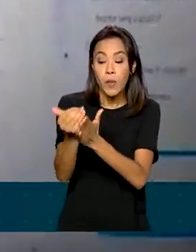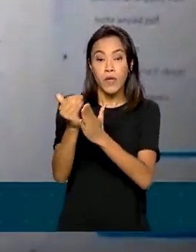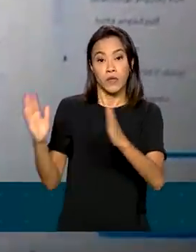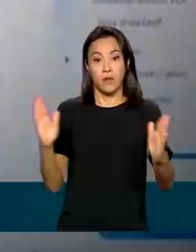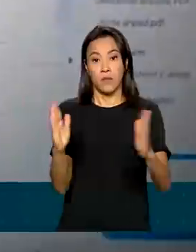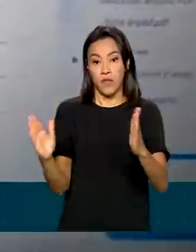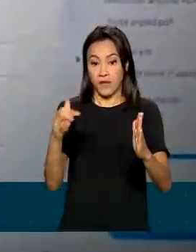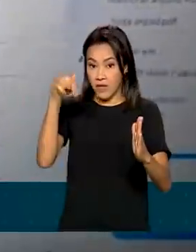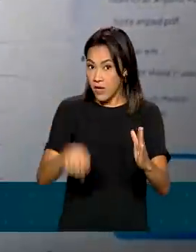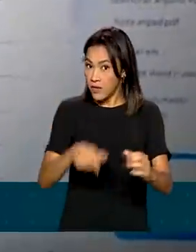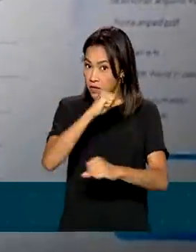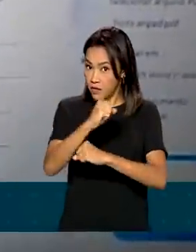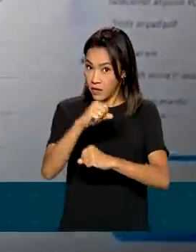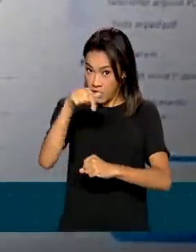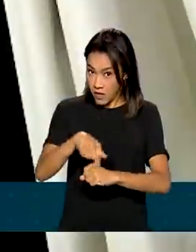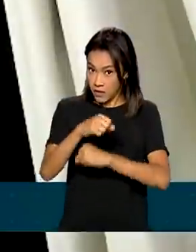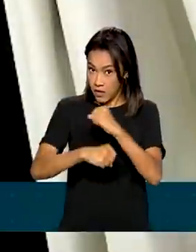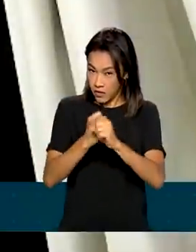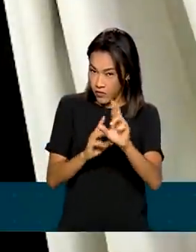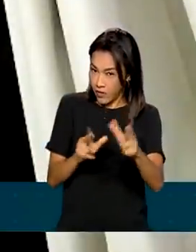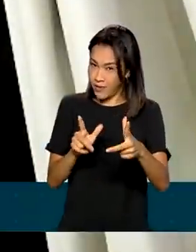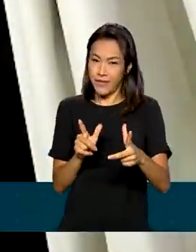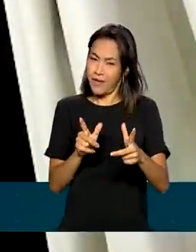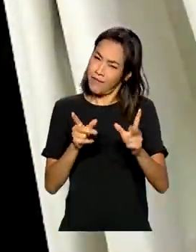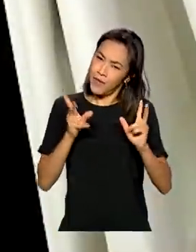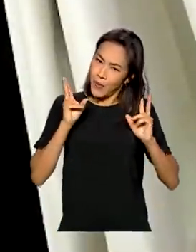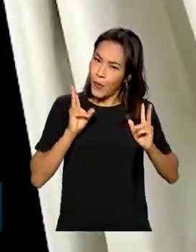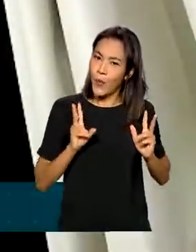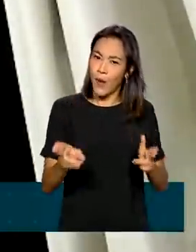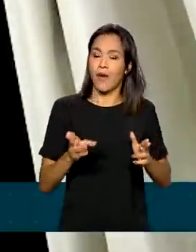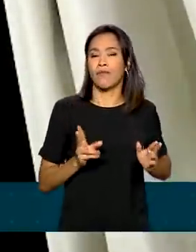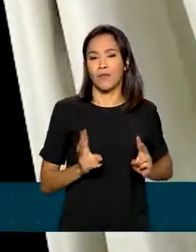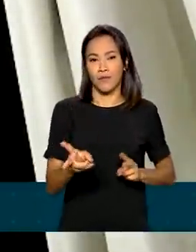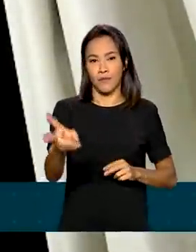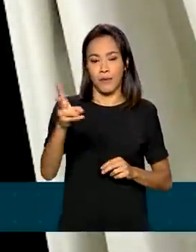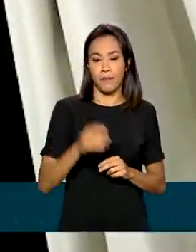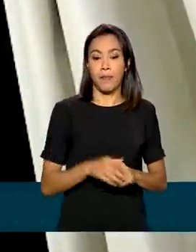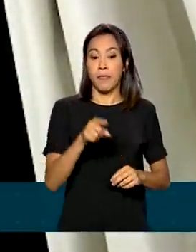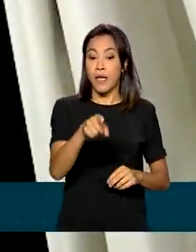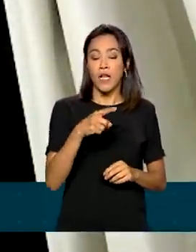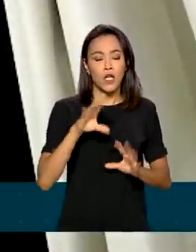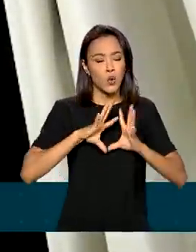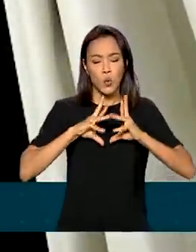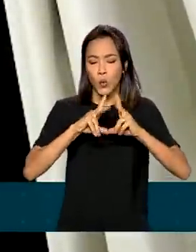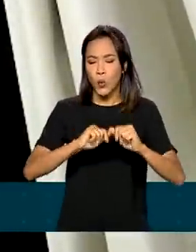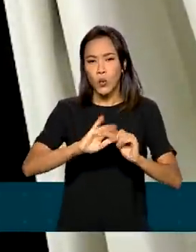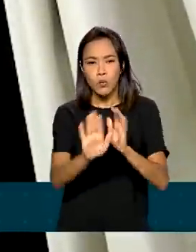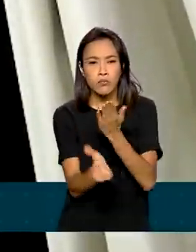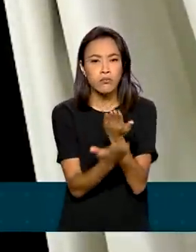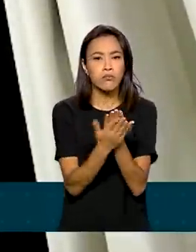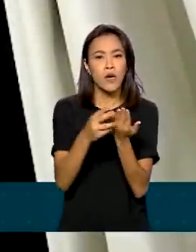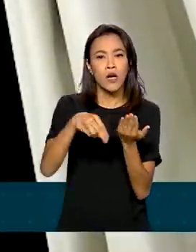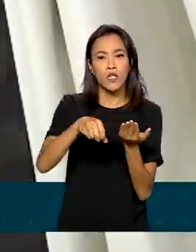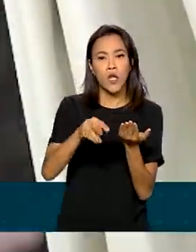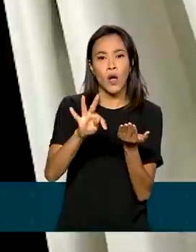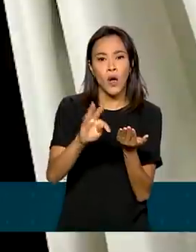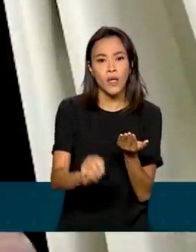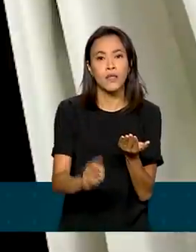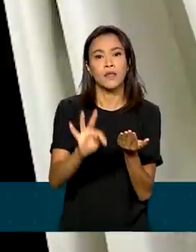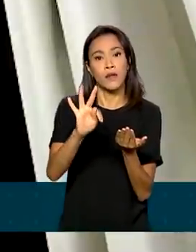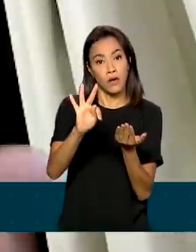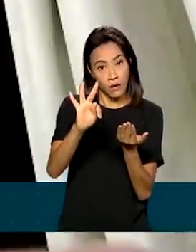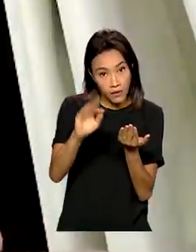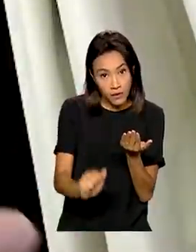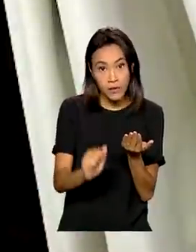ano não vai ser diferente. No decorrer do ano, todas as notas, despesas, recibos e demais documentos, sempre